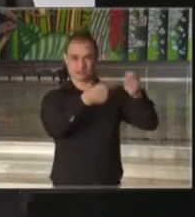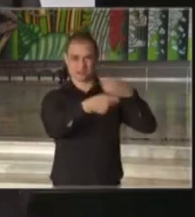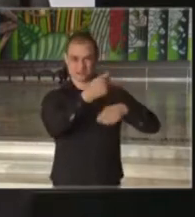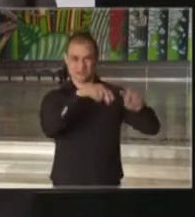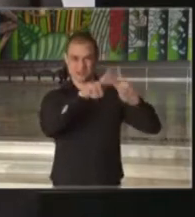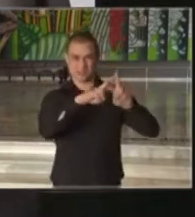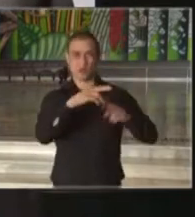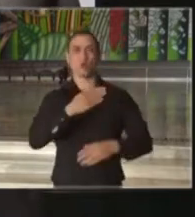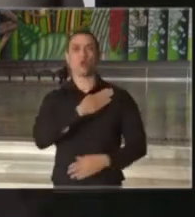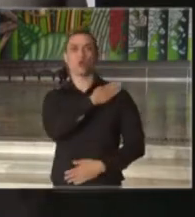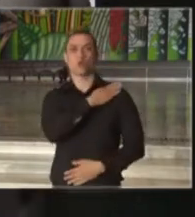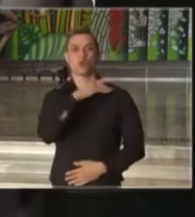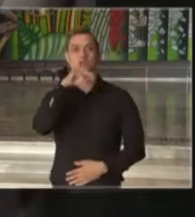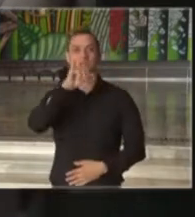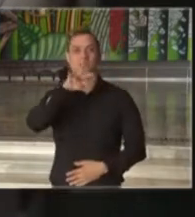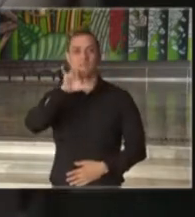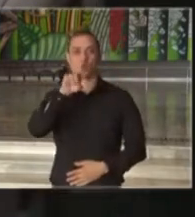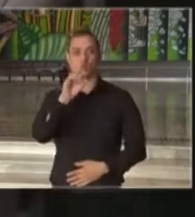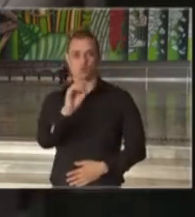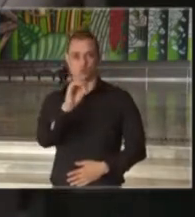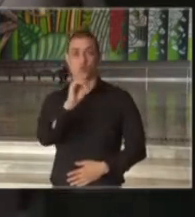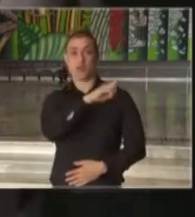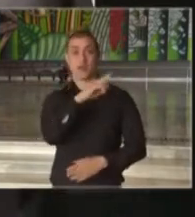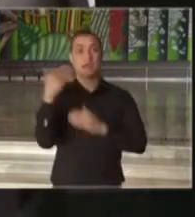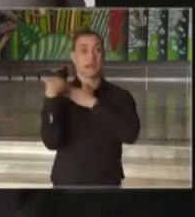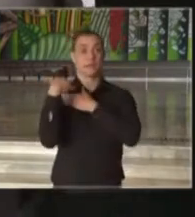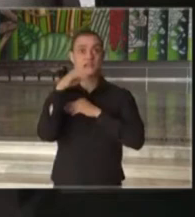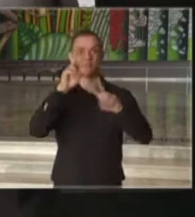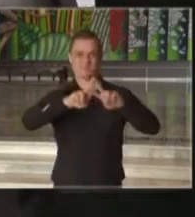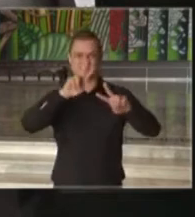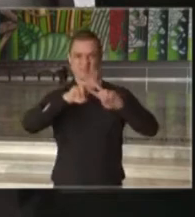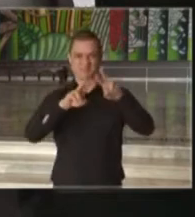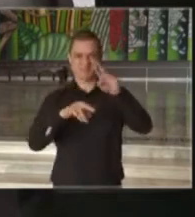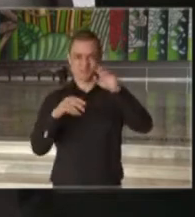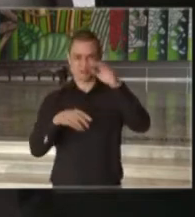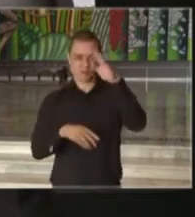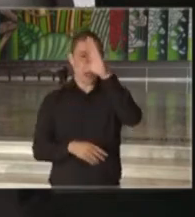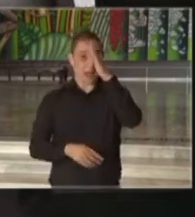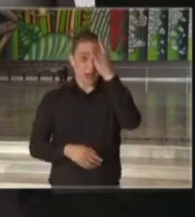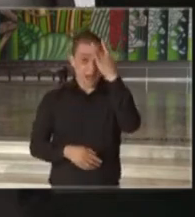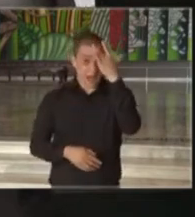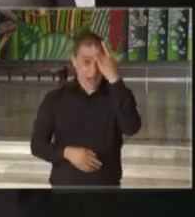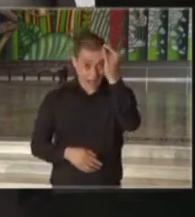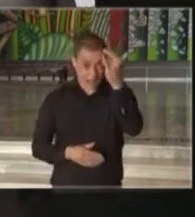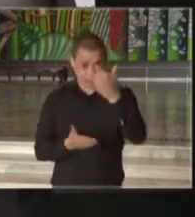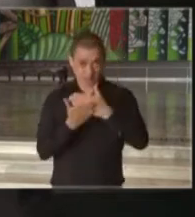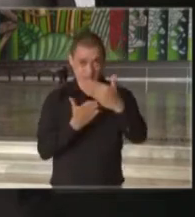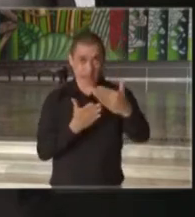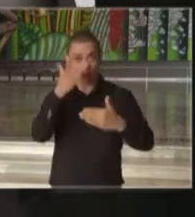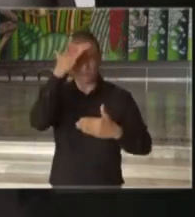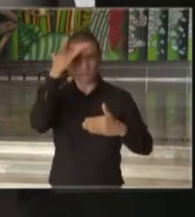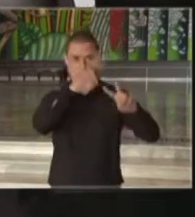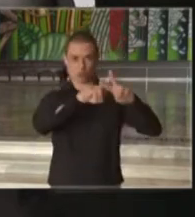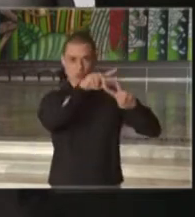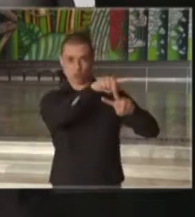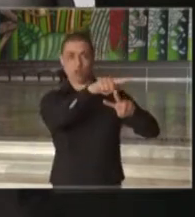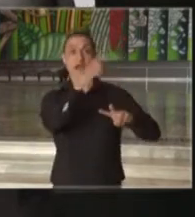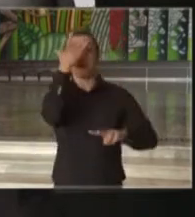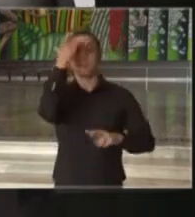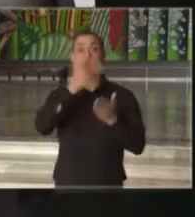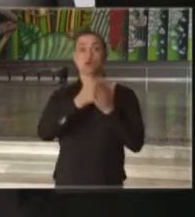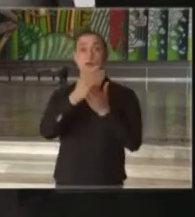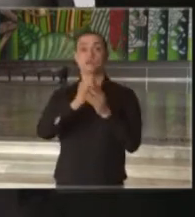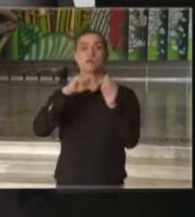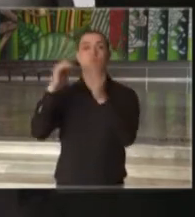coronel Nivaldo Restivo, que está aqui ao meu lado, que a partir de amanhã, aqueles que estão no sistema penitenciário vão produzir